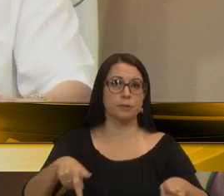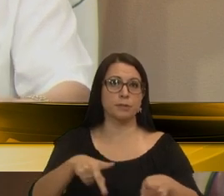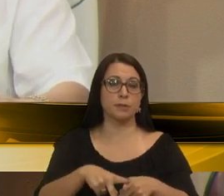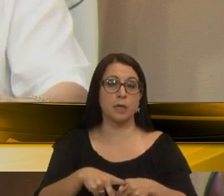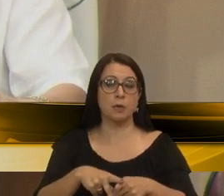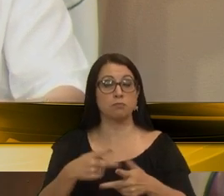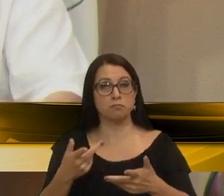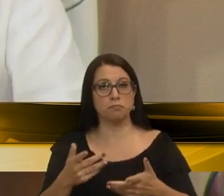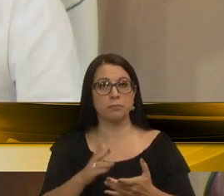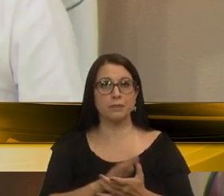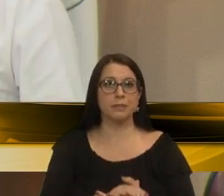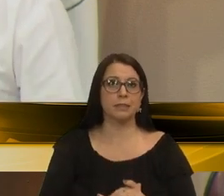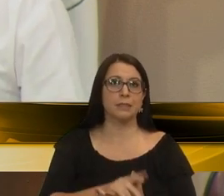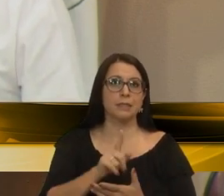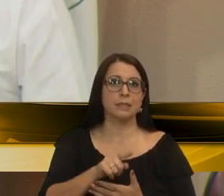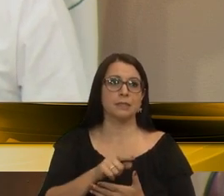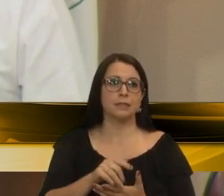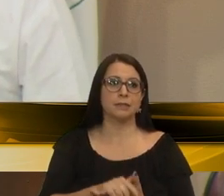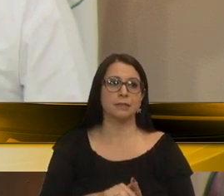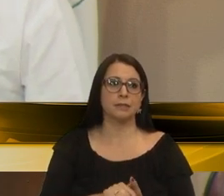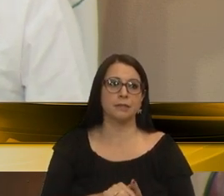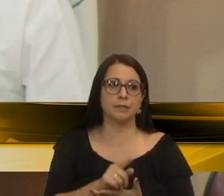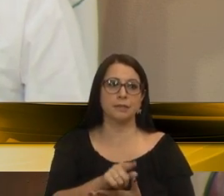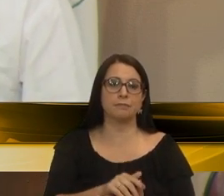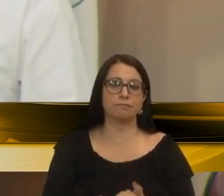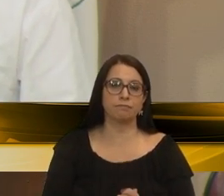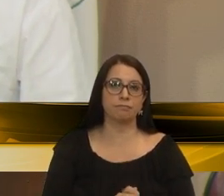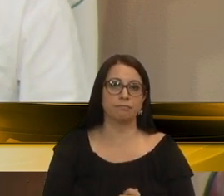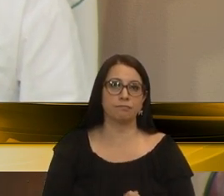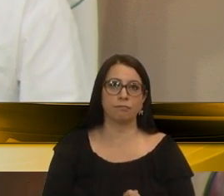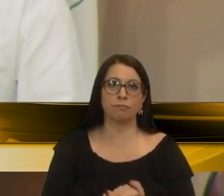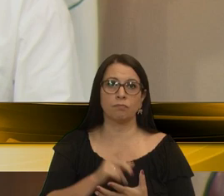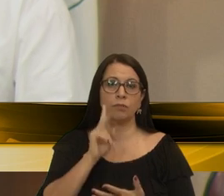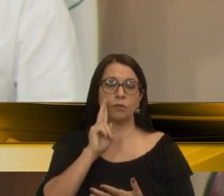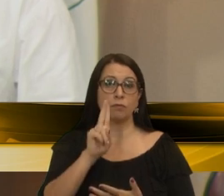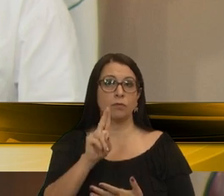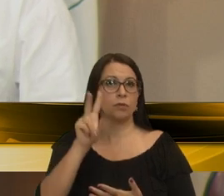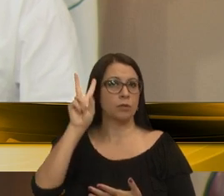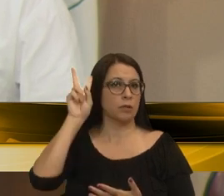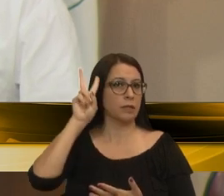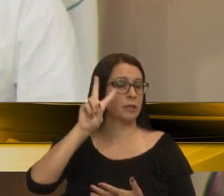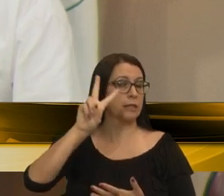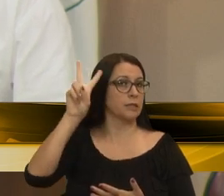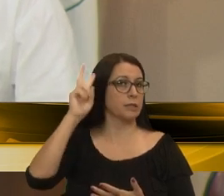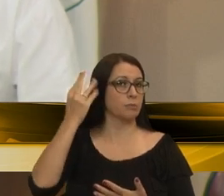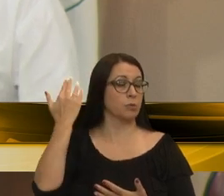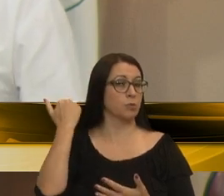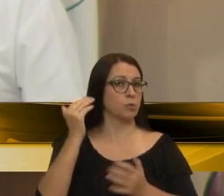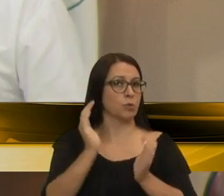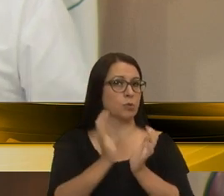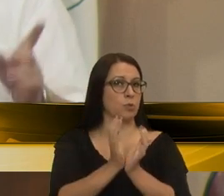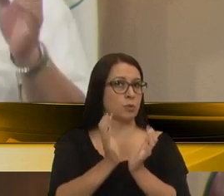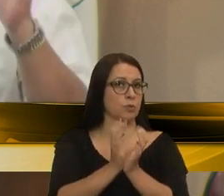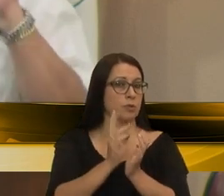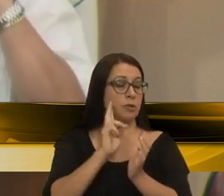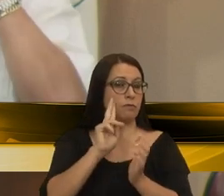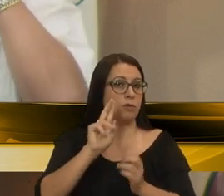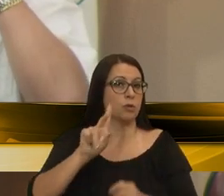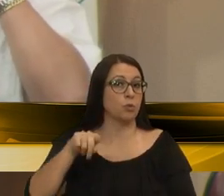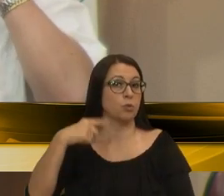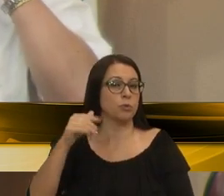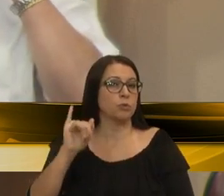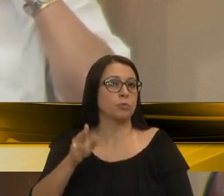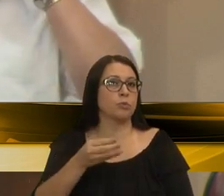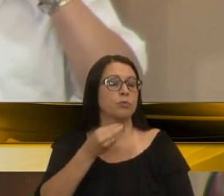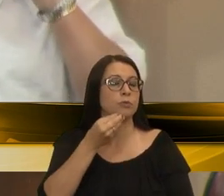análise, é a parte mais interessada. Eu só relembro aos colegas, e já fiz isso em outras oportunidades,